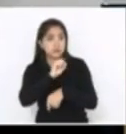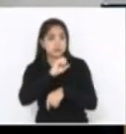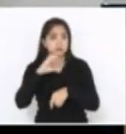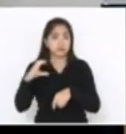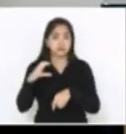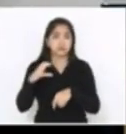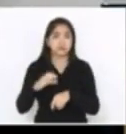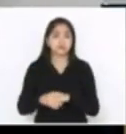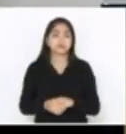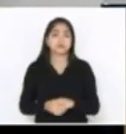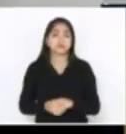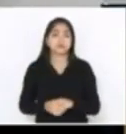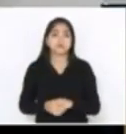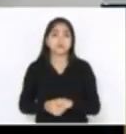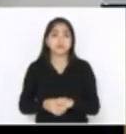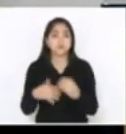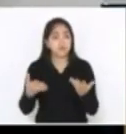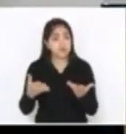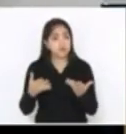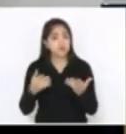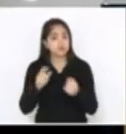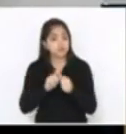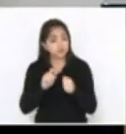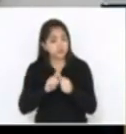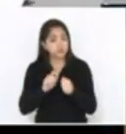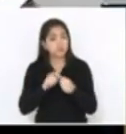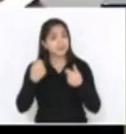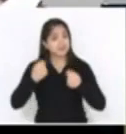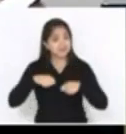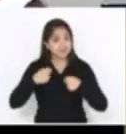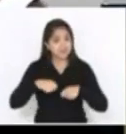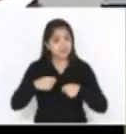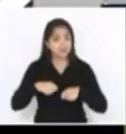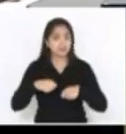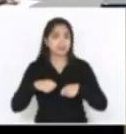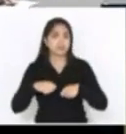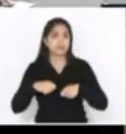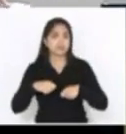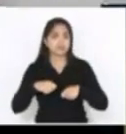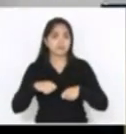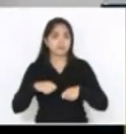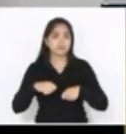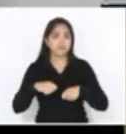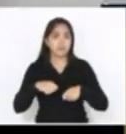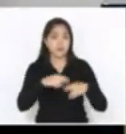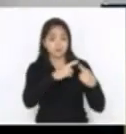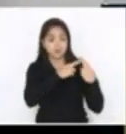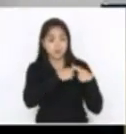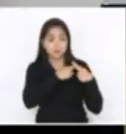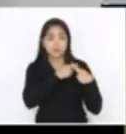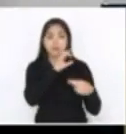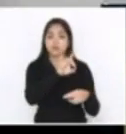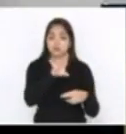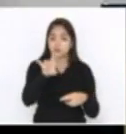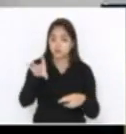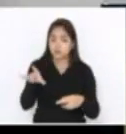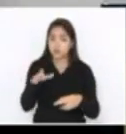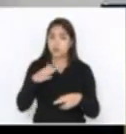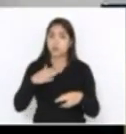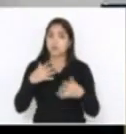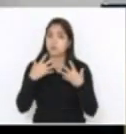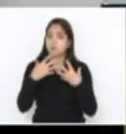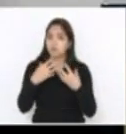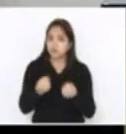o Estado inteiro. E é isso que nós estamos fazendo. E eu acho que essa que a nossa prerrogativa. Então, por isso, eu voto favorável